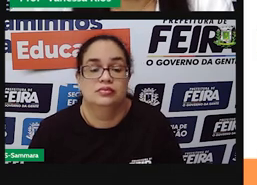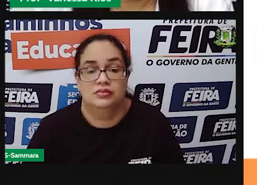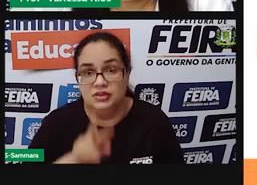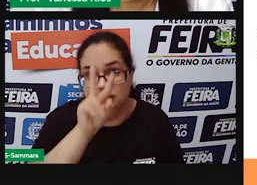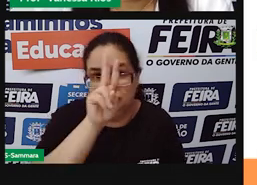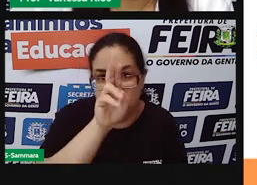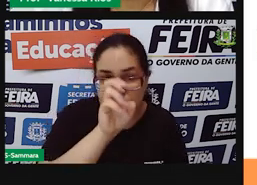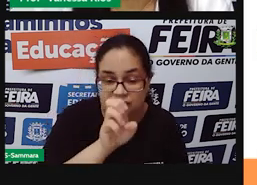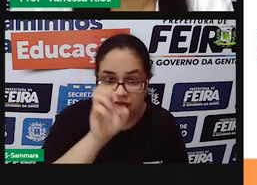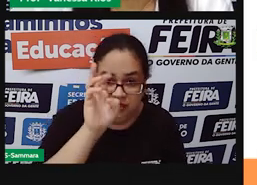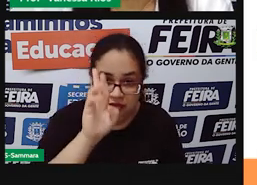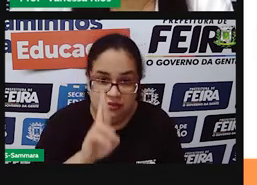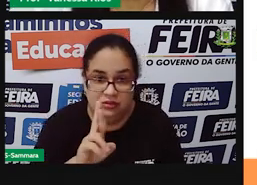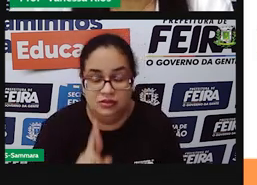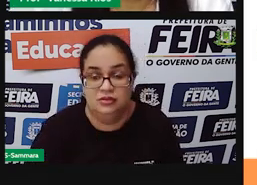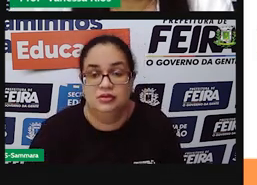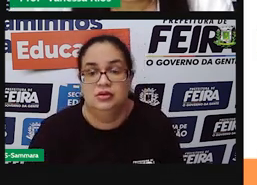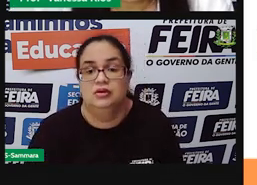é ver.